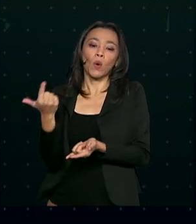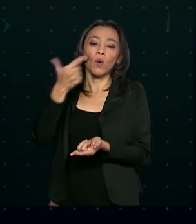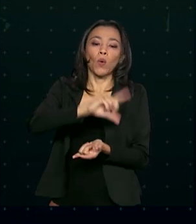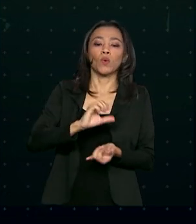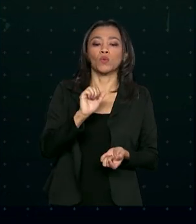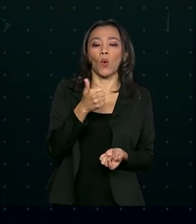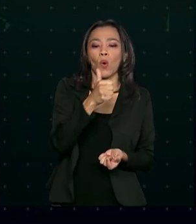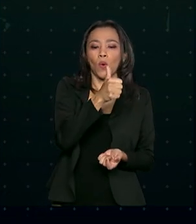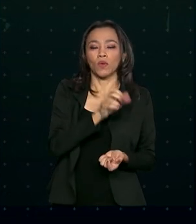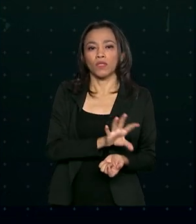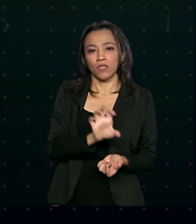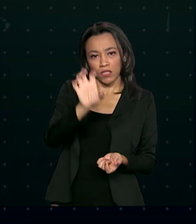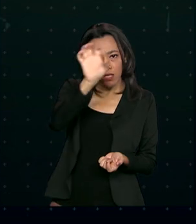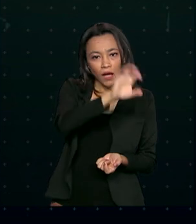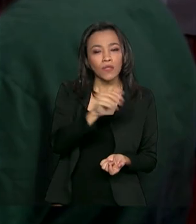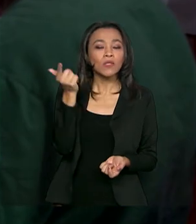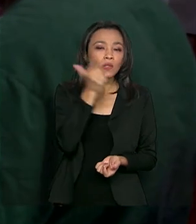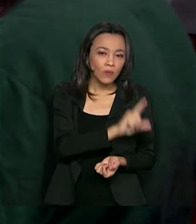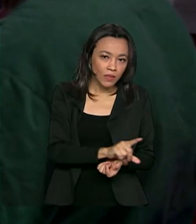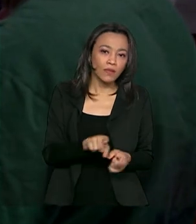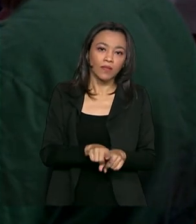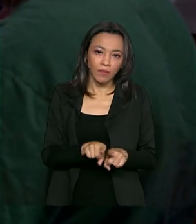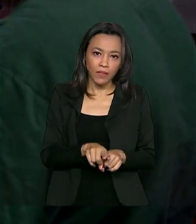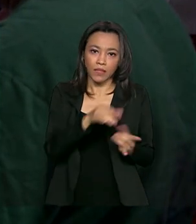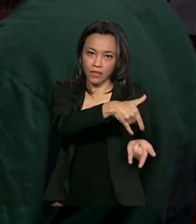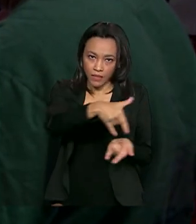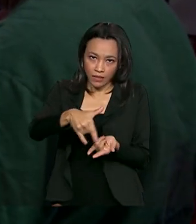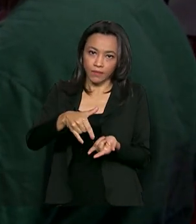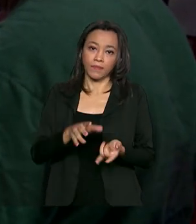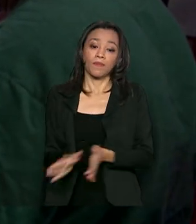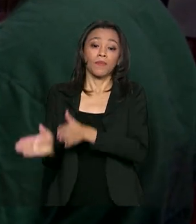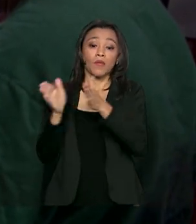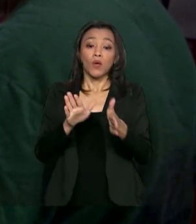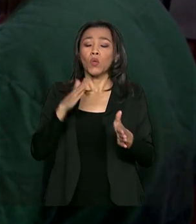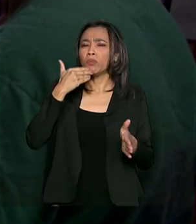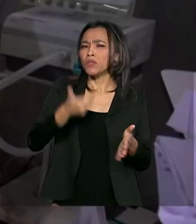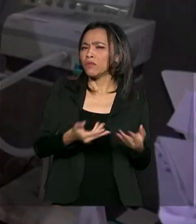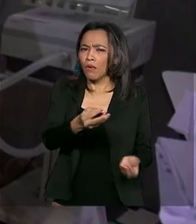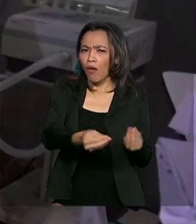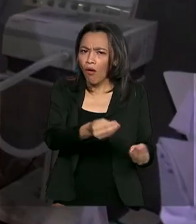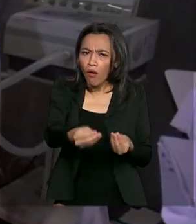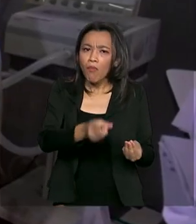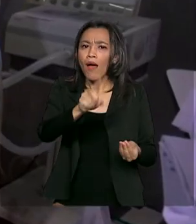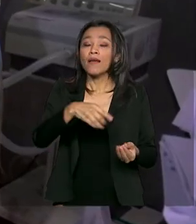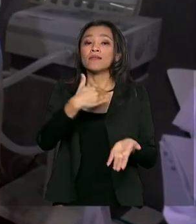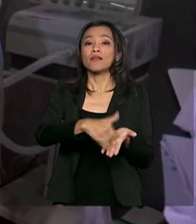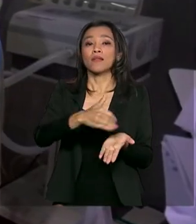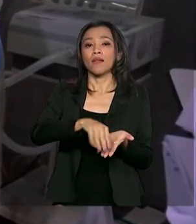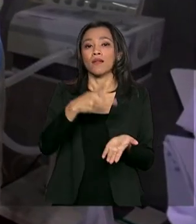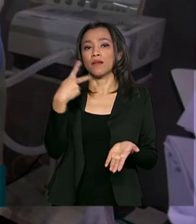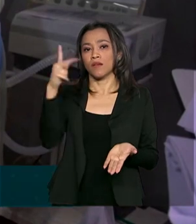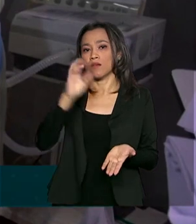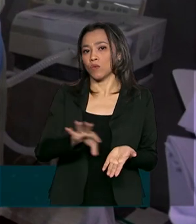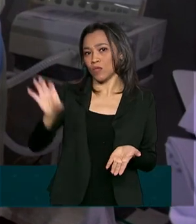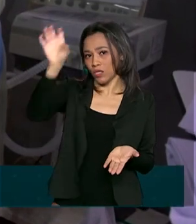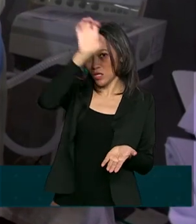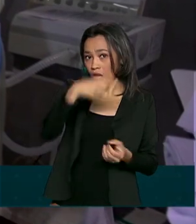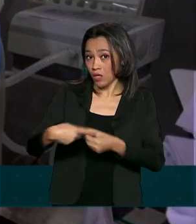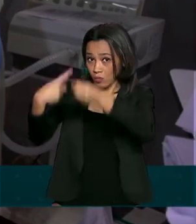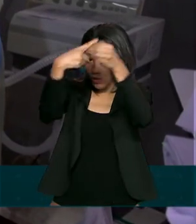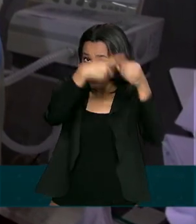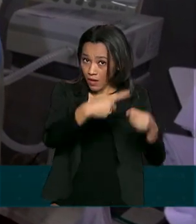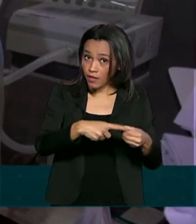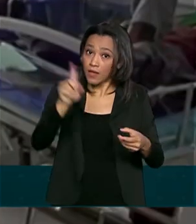11 estados também foram beneficiados. O pedido de habilitação é feito pelas secretarias estaduais ou municipais.